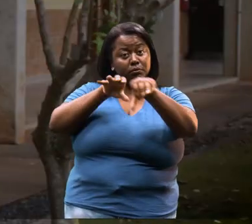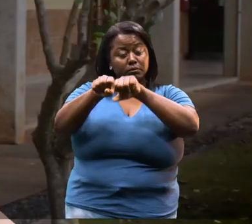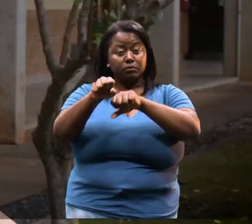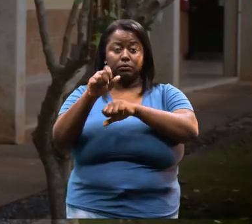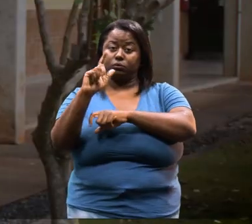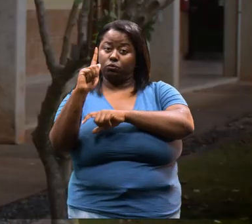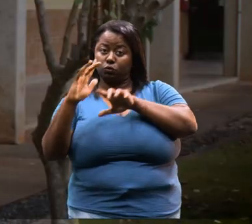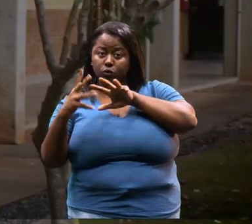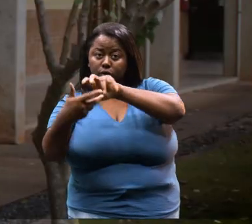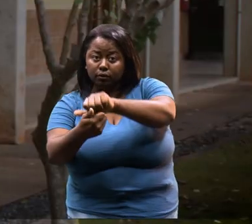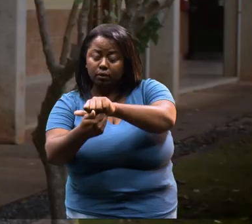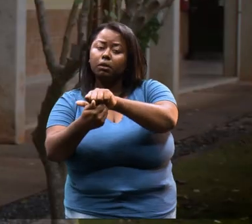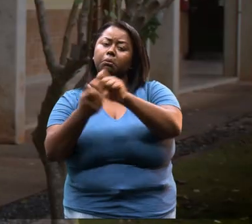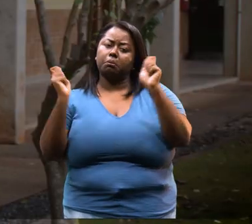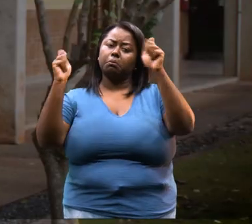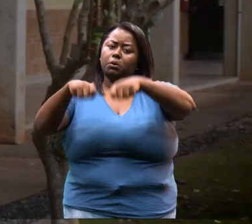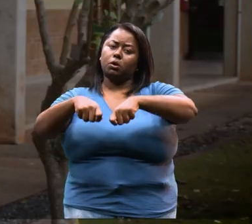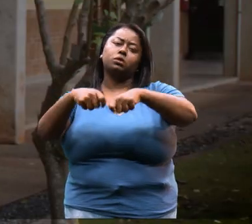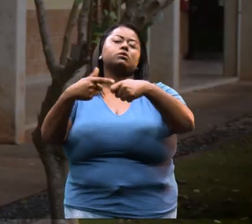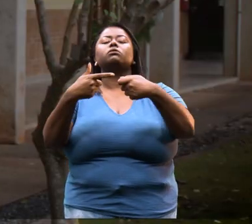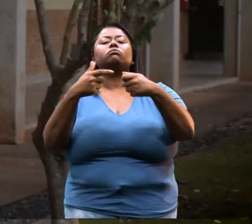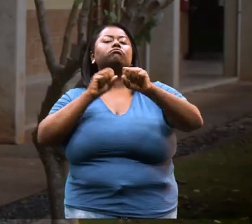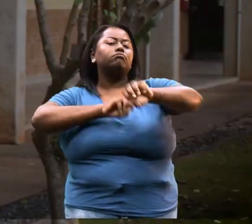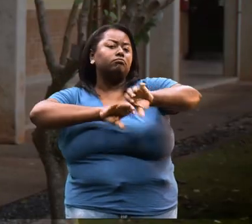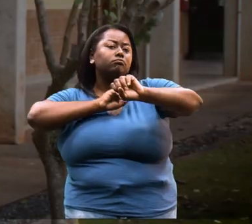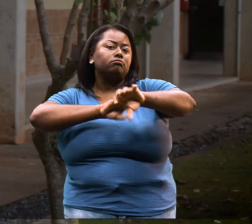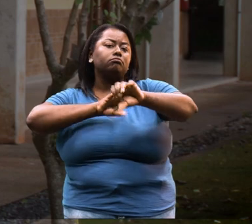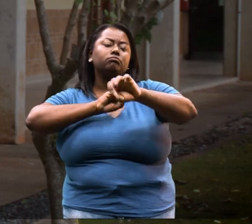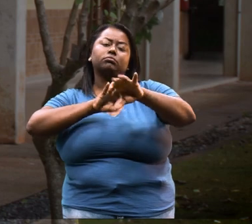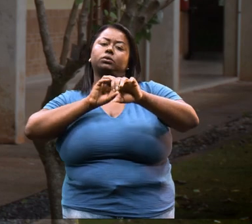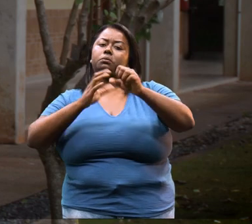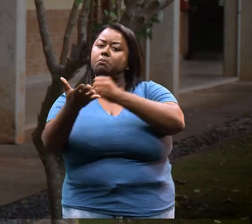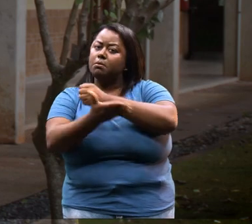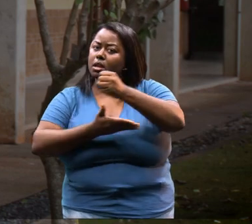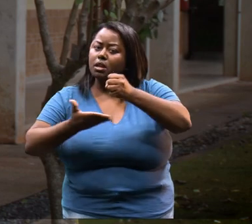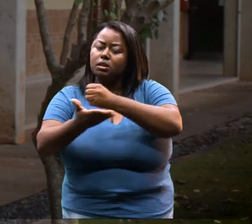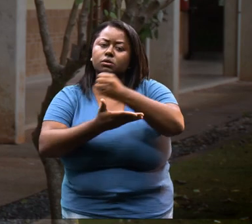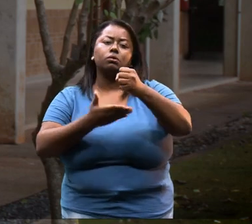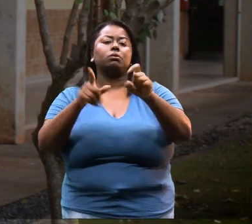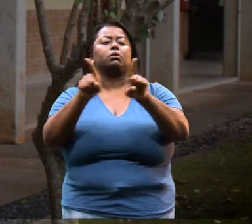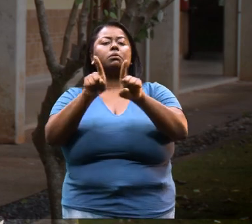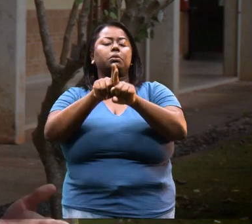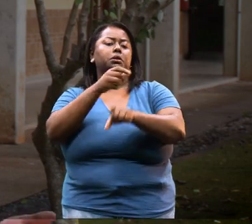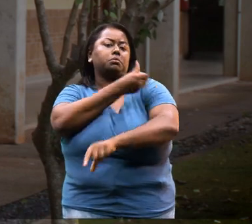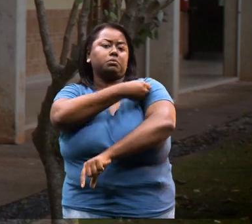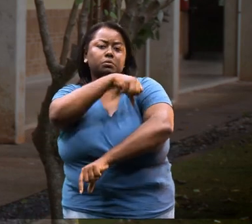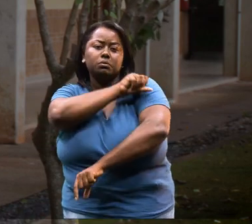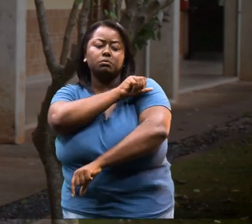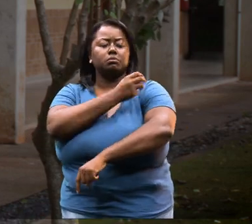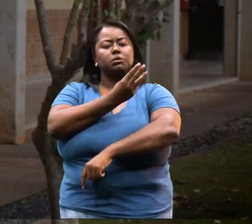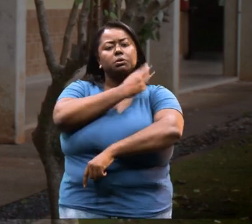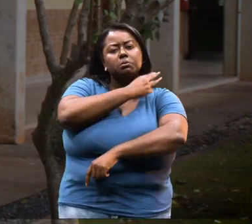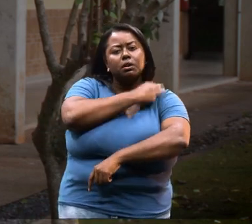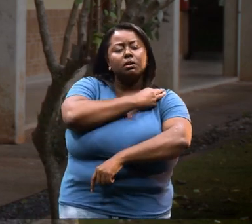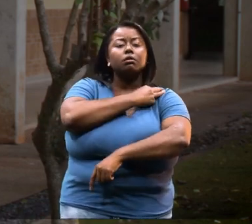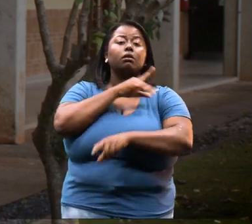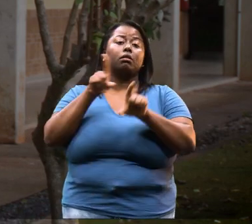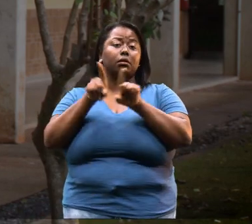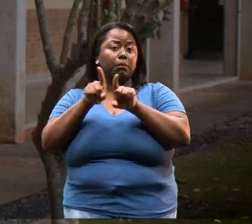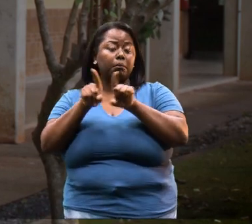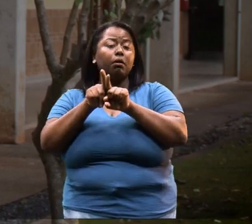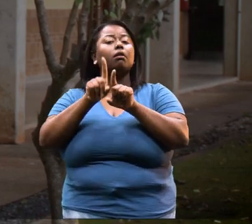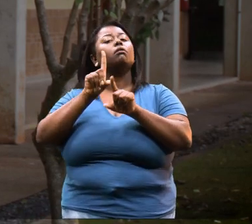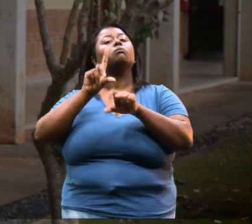Bom, o profissional formado em geografia pode dar aula no ensino básico, no fundamental e no ensino médio.